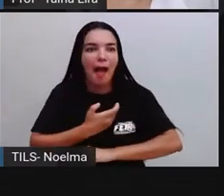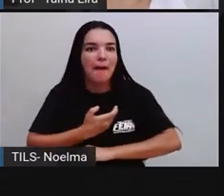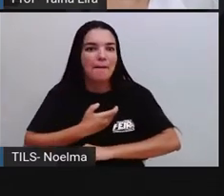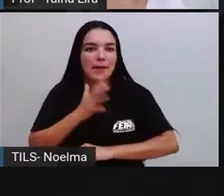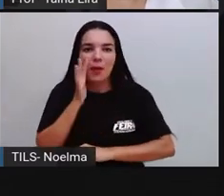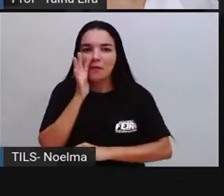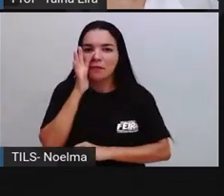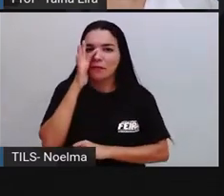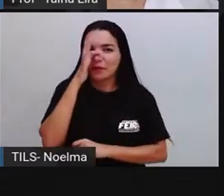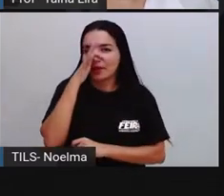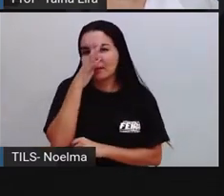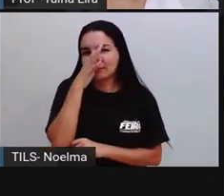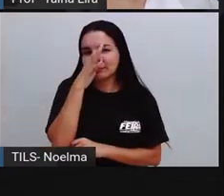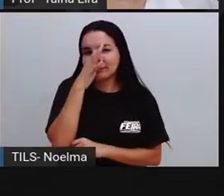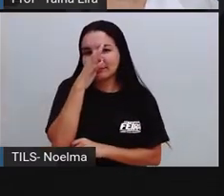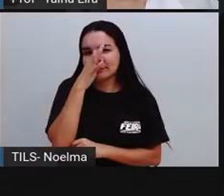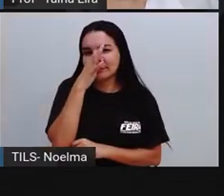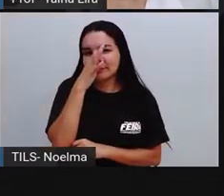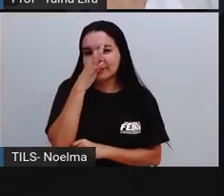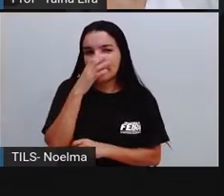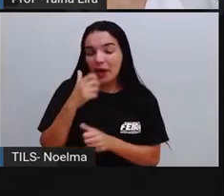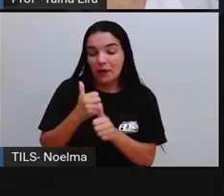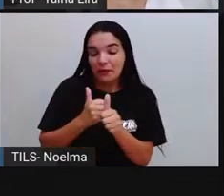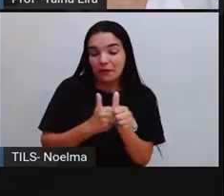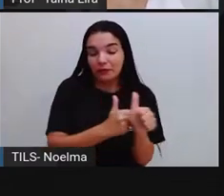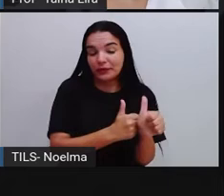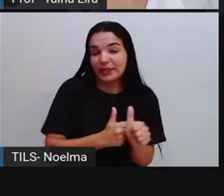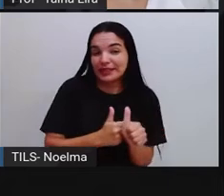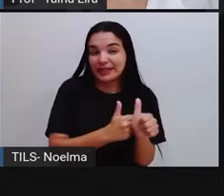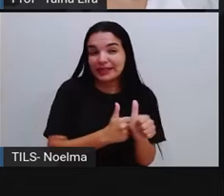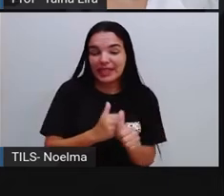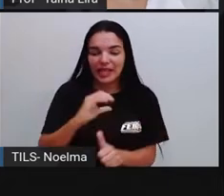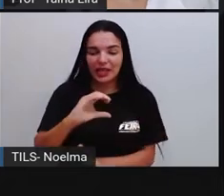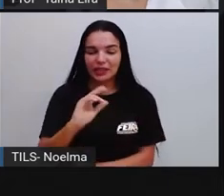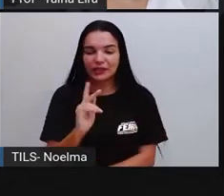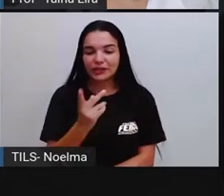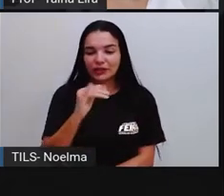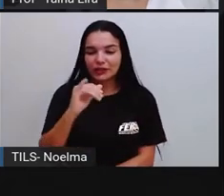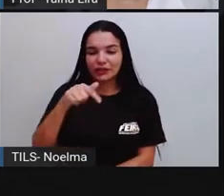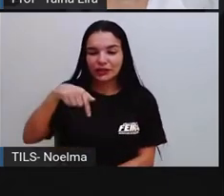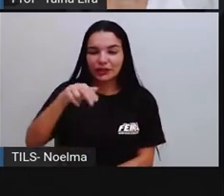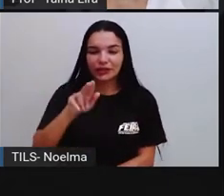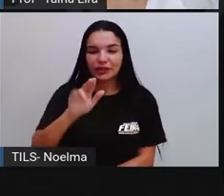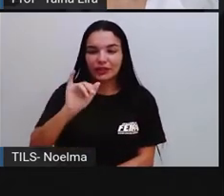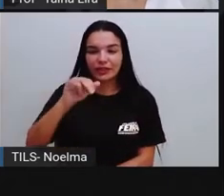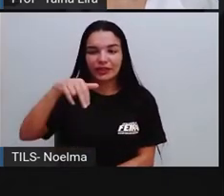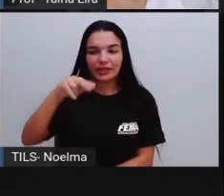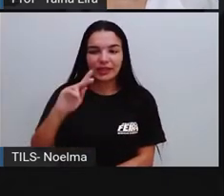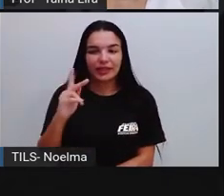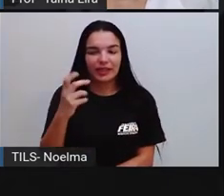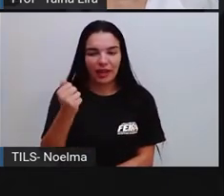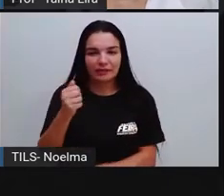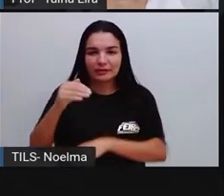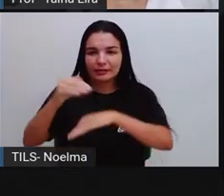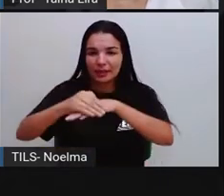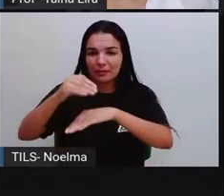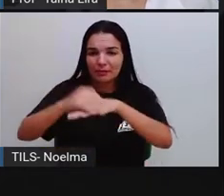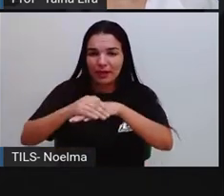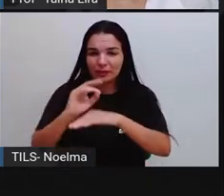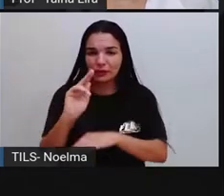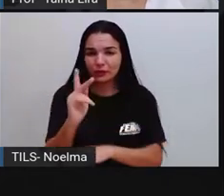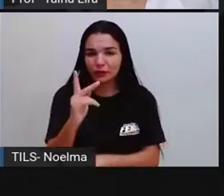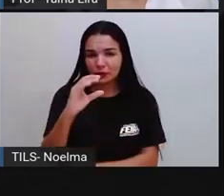Chiquinha é minha vizinha, Chuteira é para jogar futebol, Recheio vem